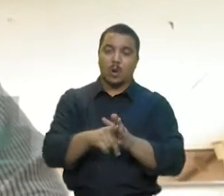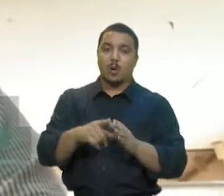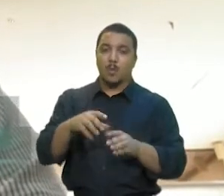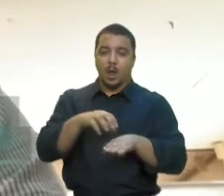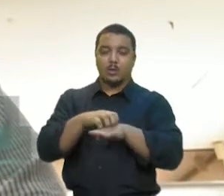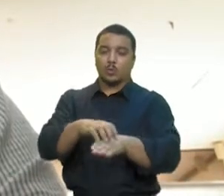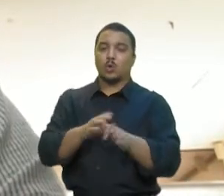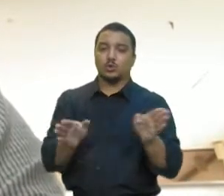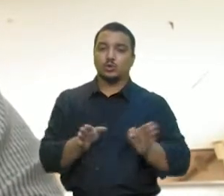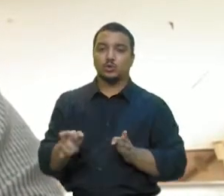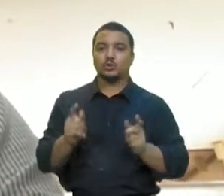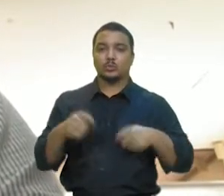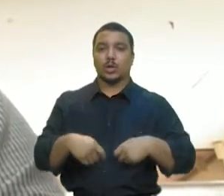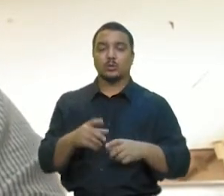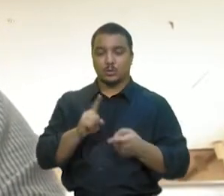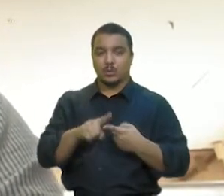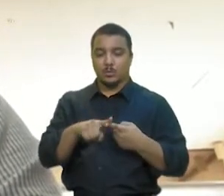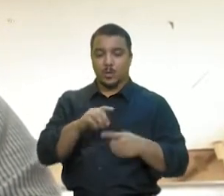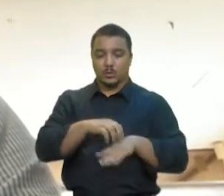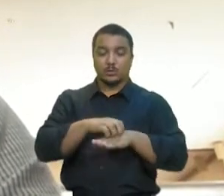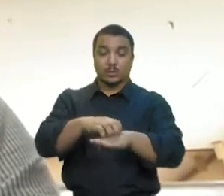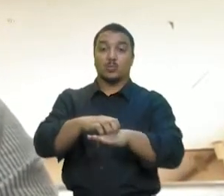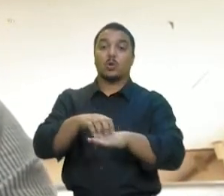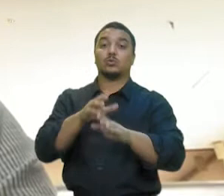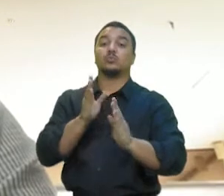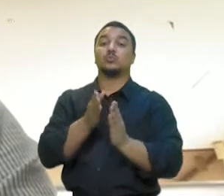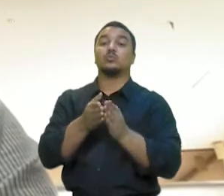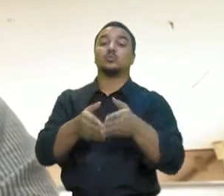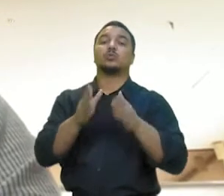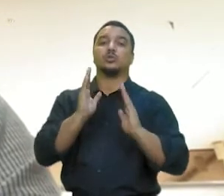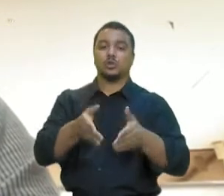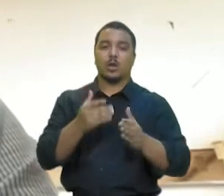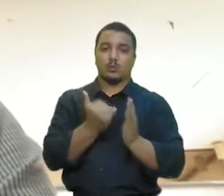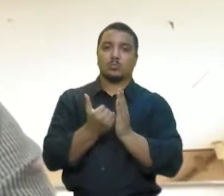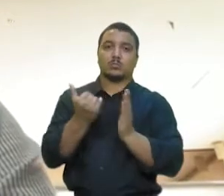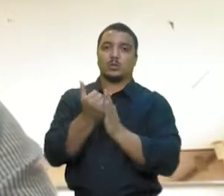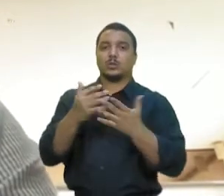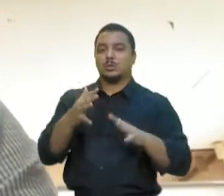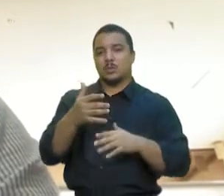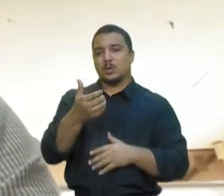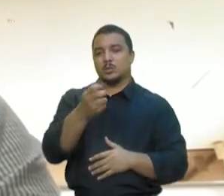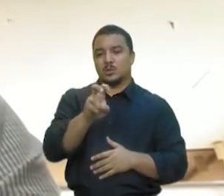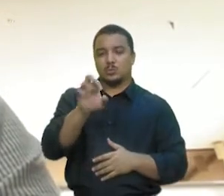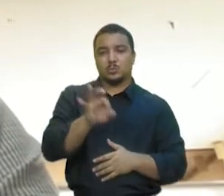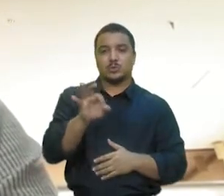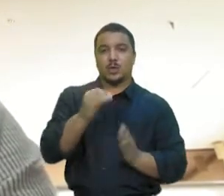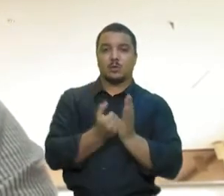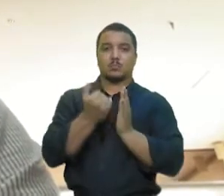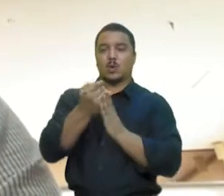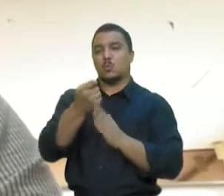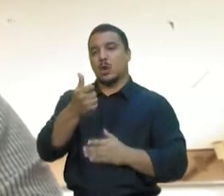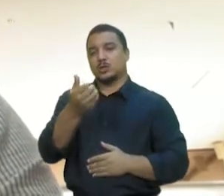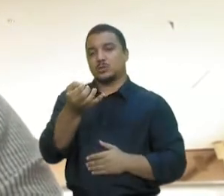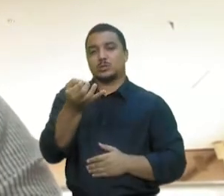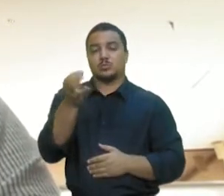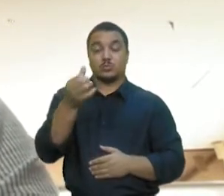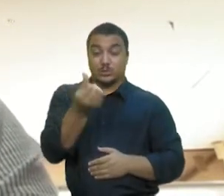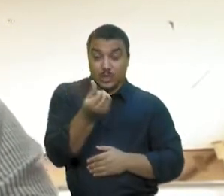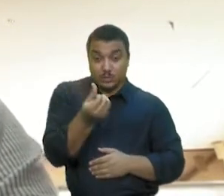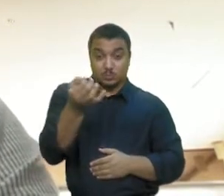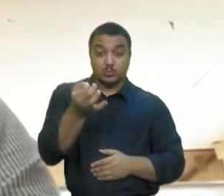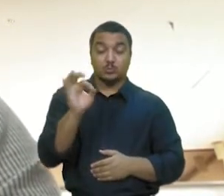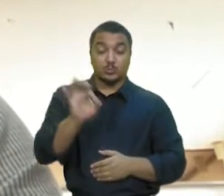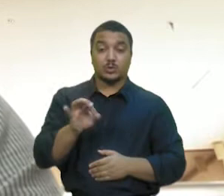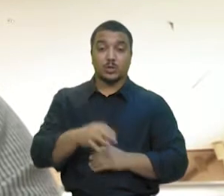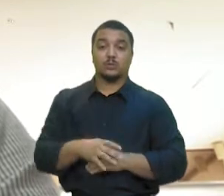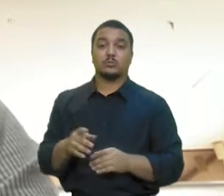do setor de transportes, onde já teve uma inflação acumulada de mais de 5%, quase 6%, somente no setor de